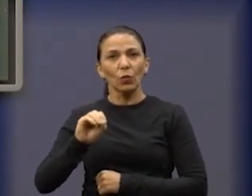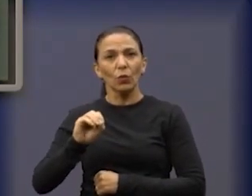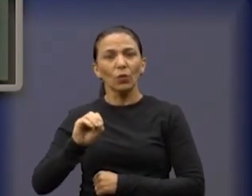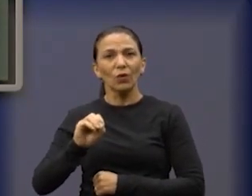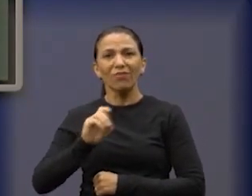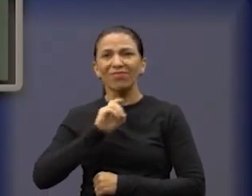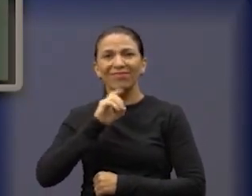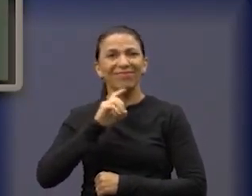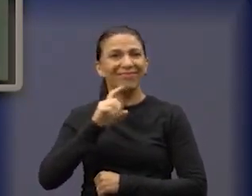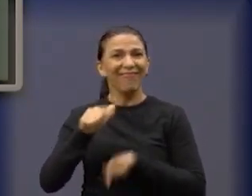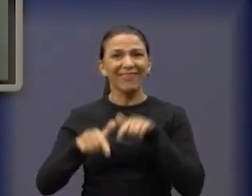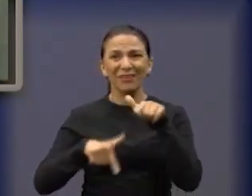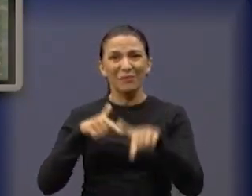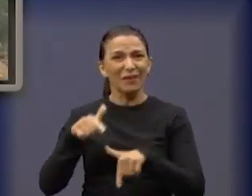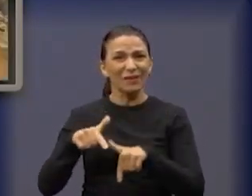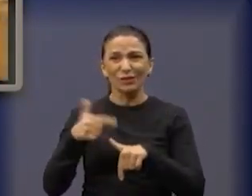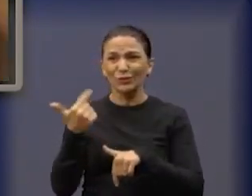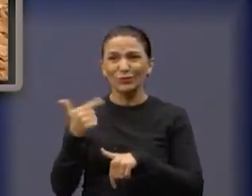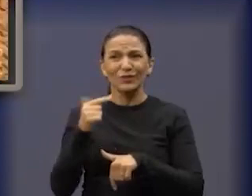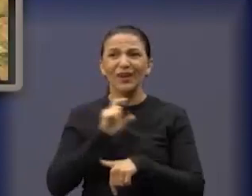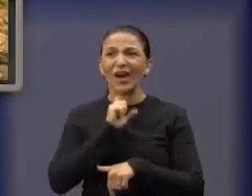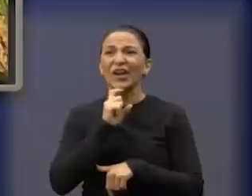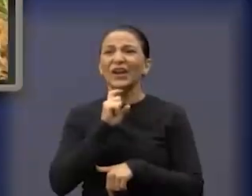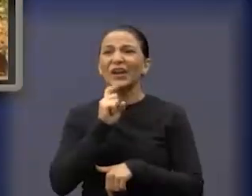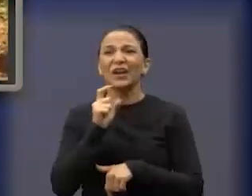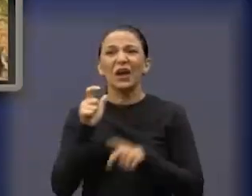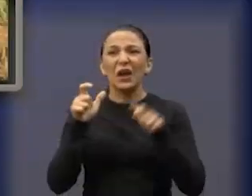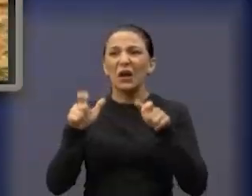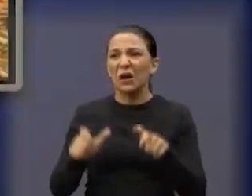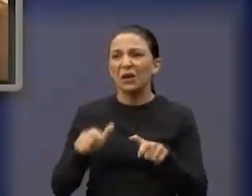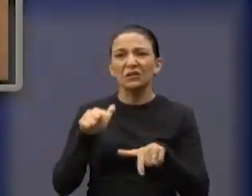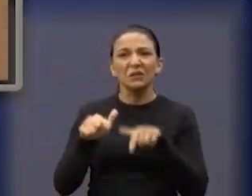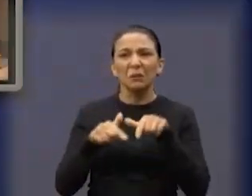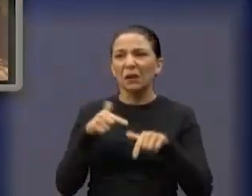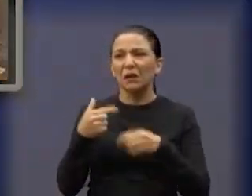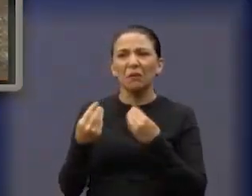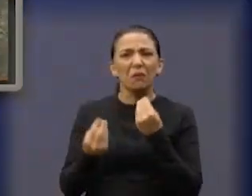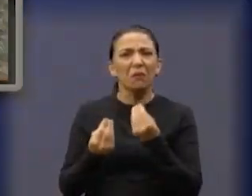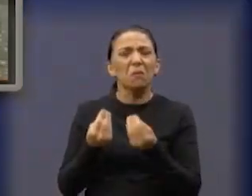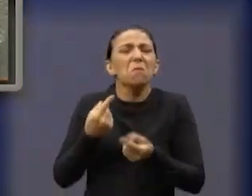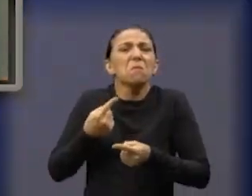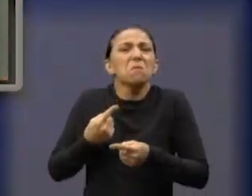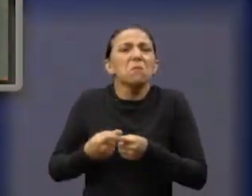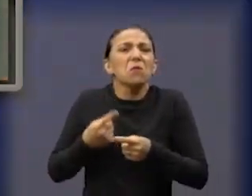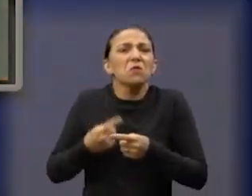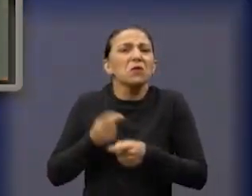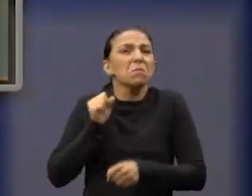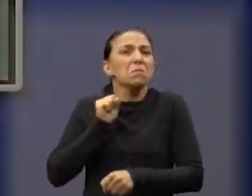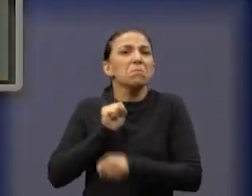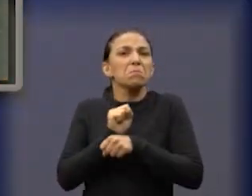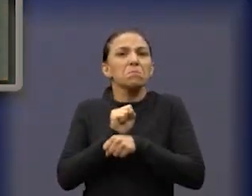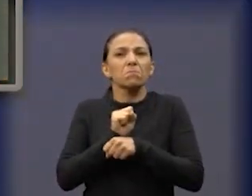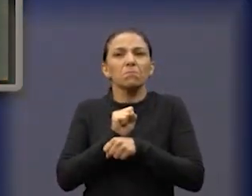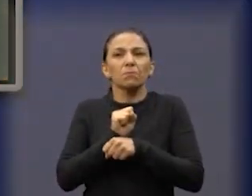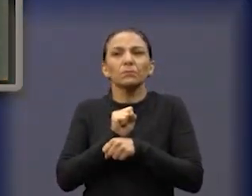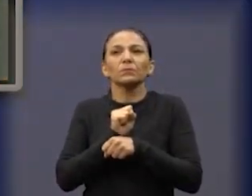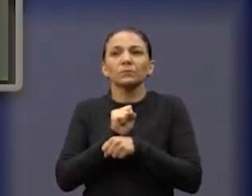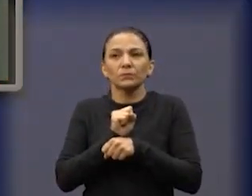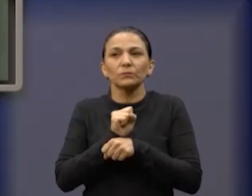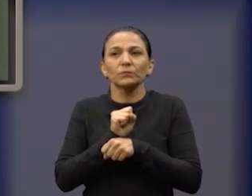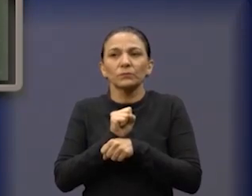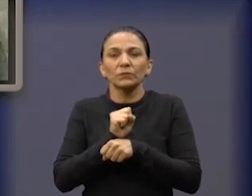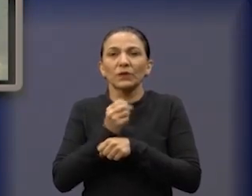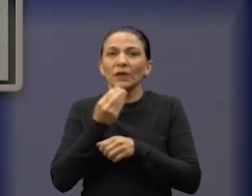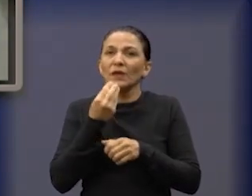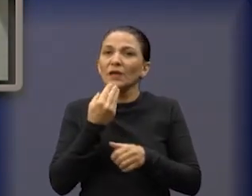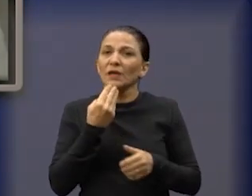trabalhando. Mas não tinha uma alma viva trabalhando nesse local. Aí eu falei, mas por que tudo parado, né? Então a gente vai fazer um